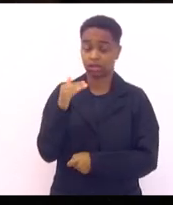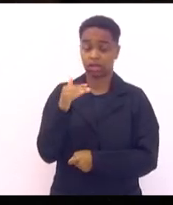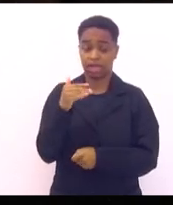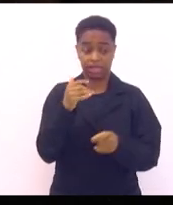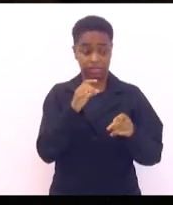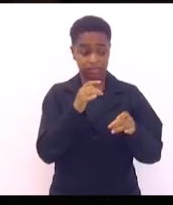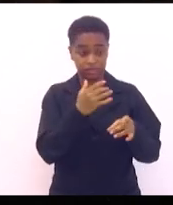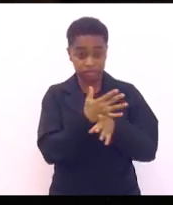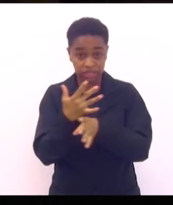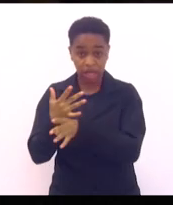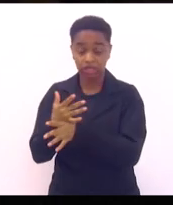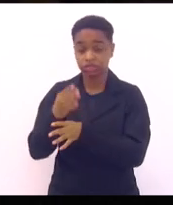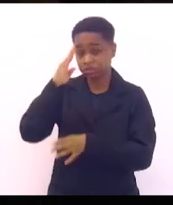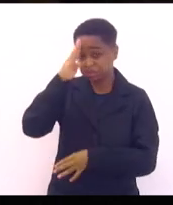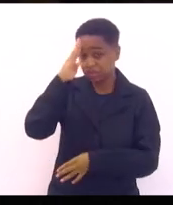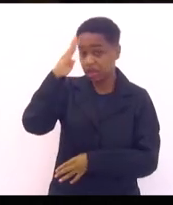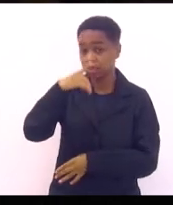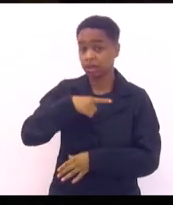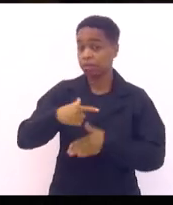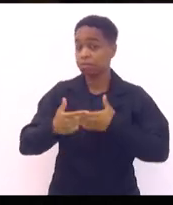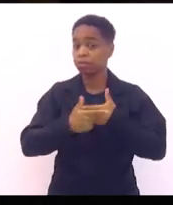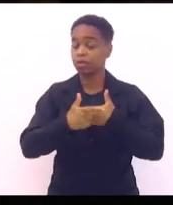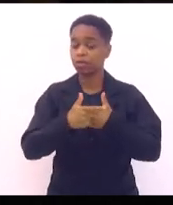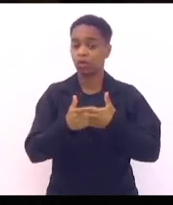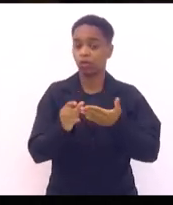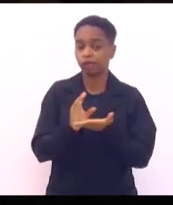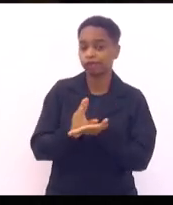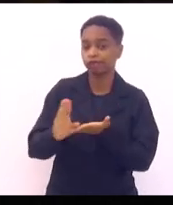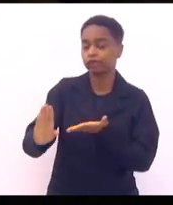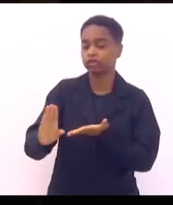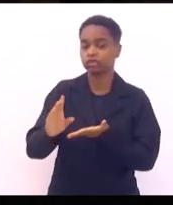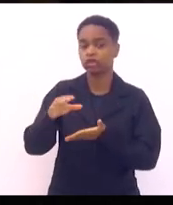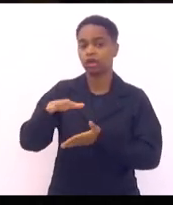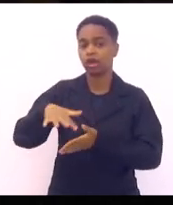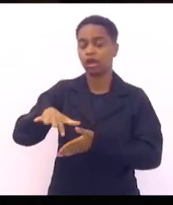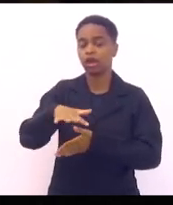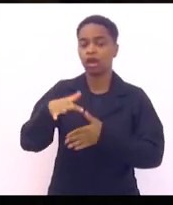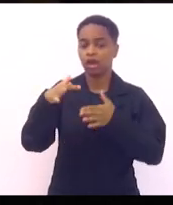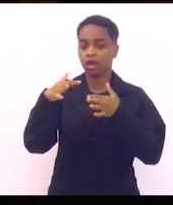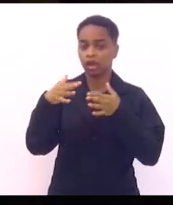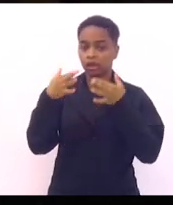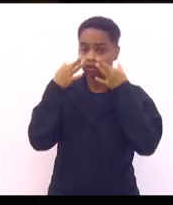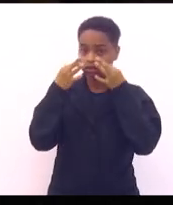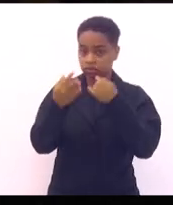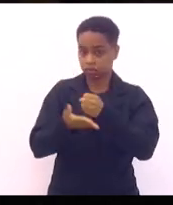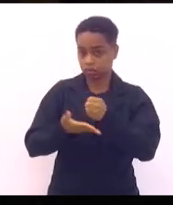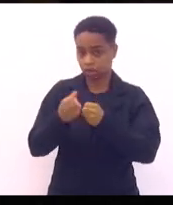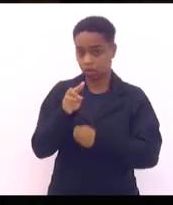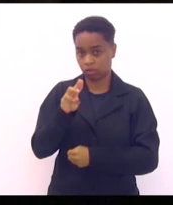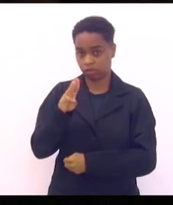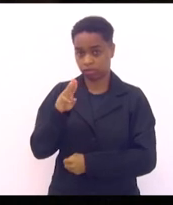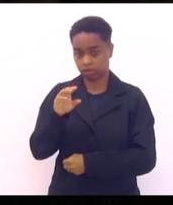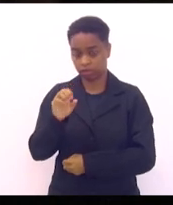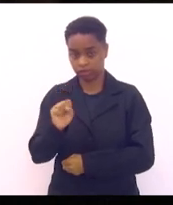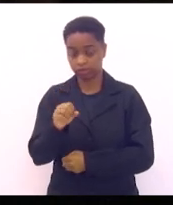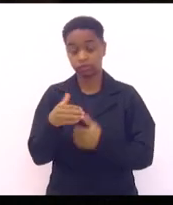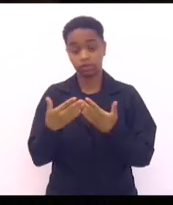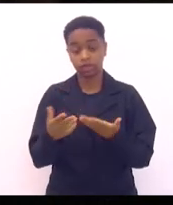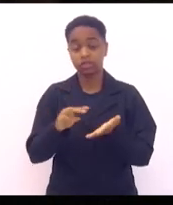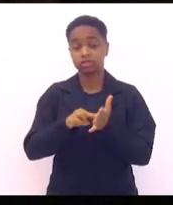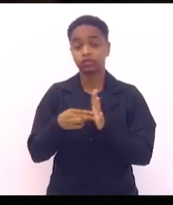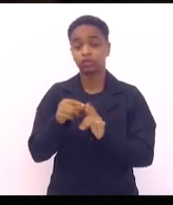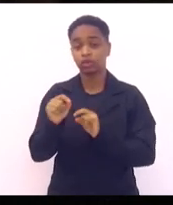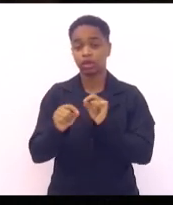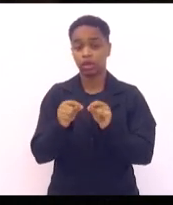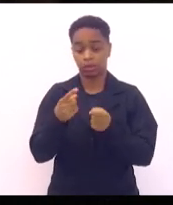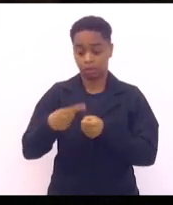tem principalmente a função de investir na atenção básica. Quando eu falo investir na atenção básica, seu presidente, é você pegar